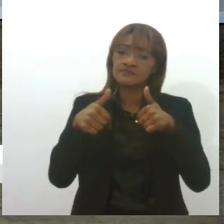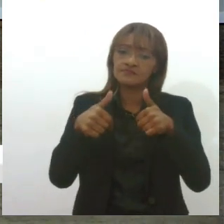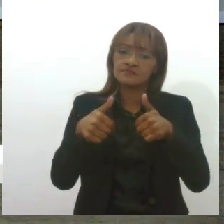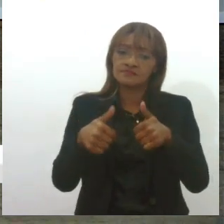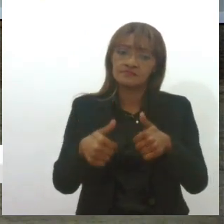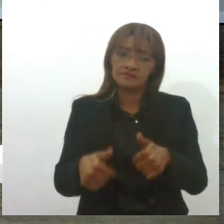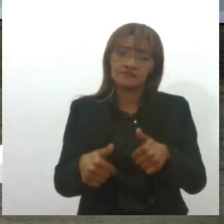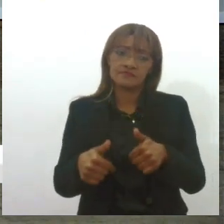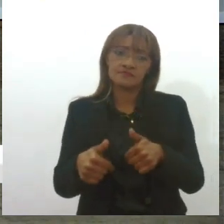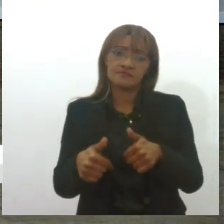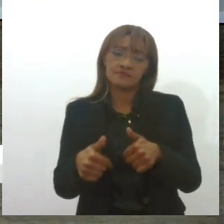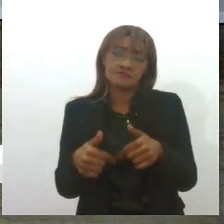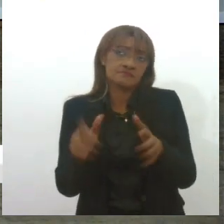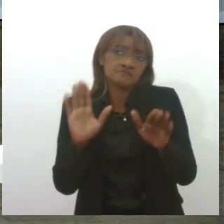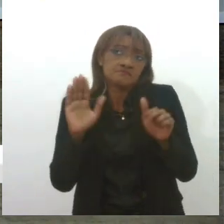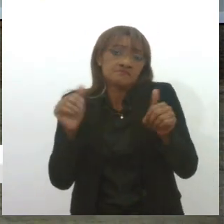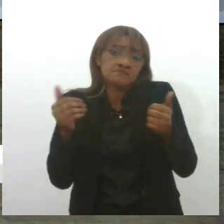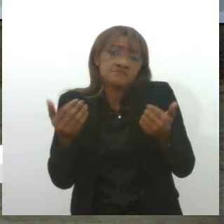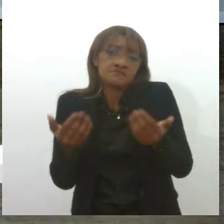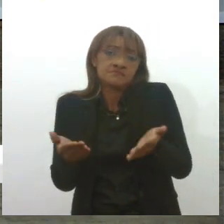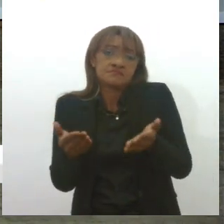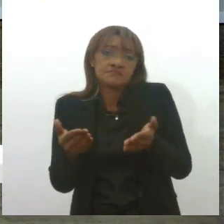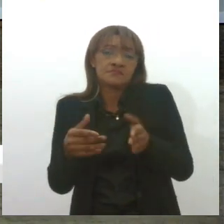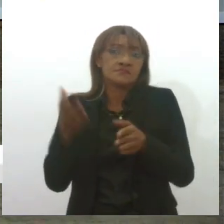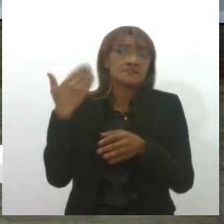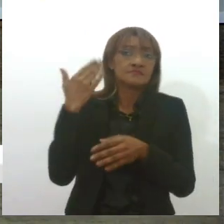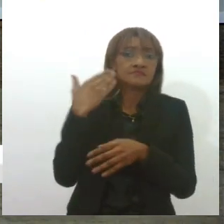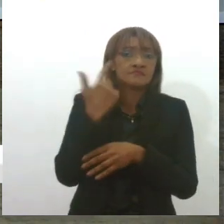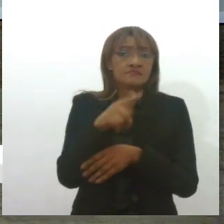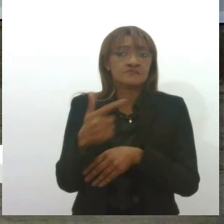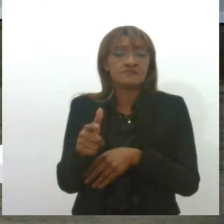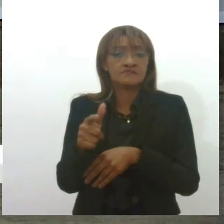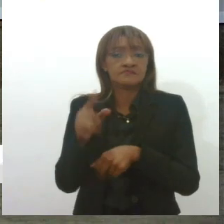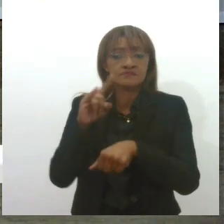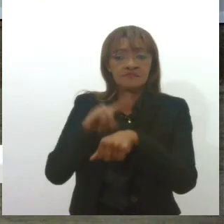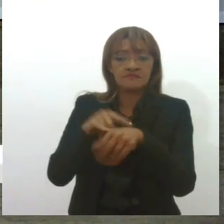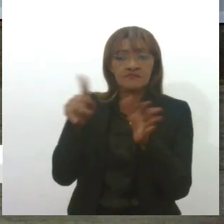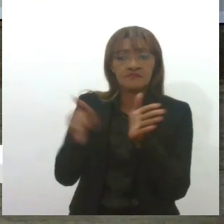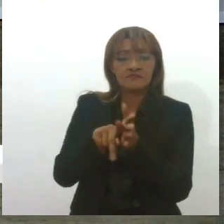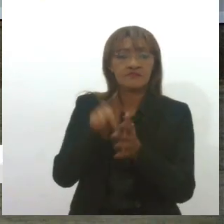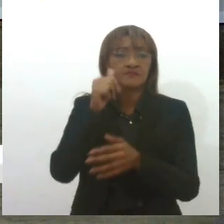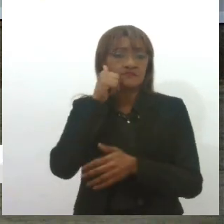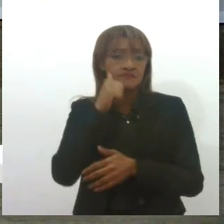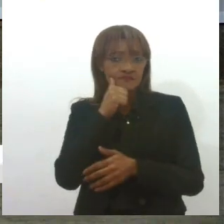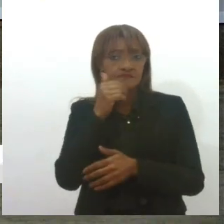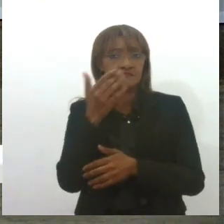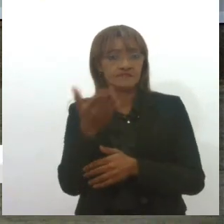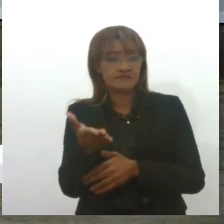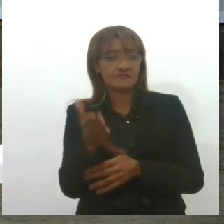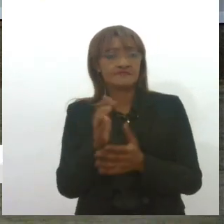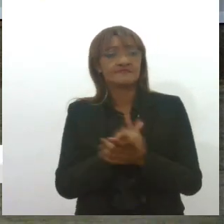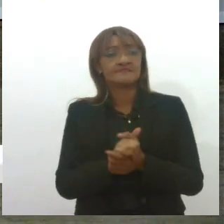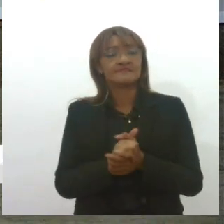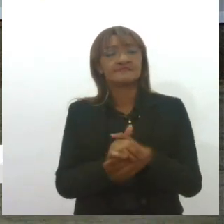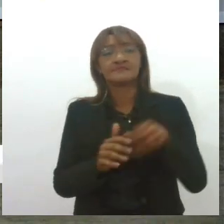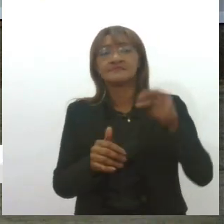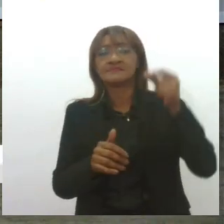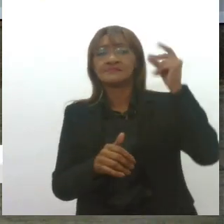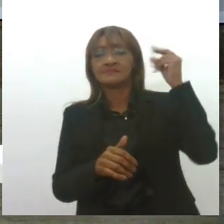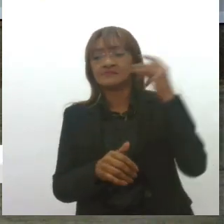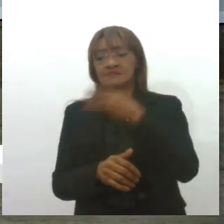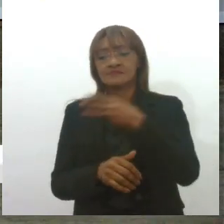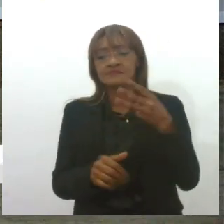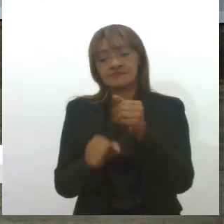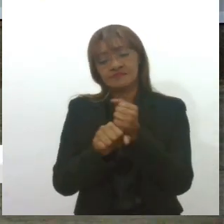não sei, banheiro que antes não tinha específico para mulheres, lá no começo, há 33 anos